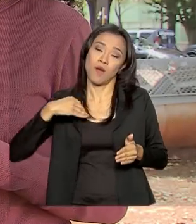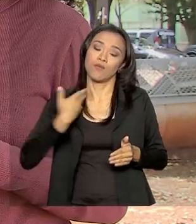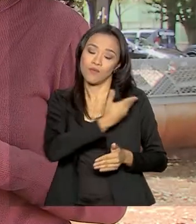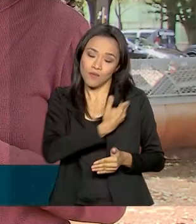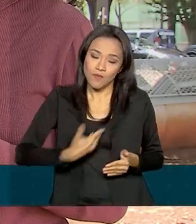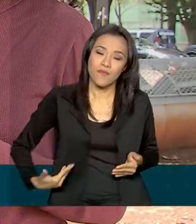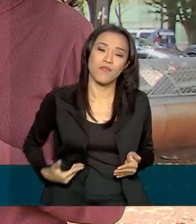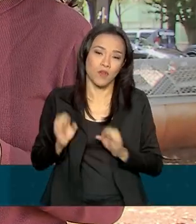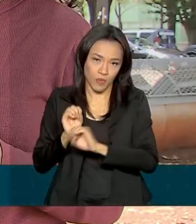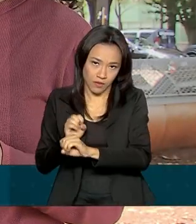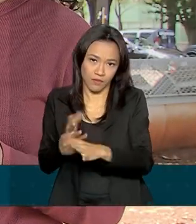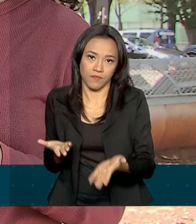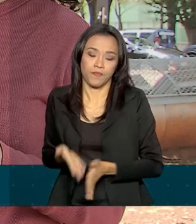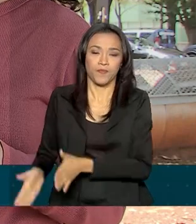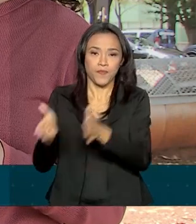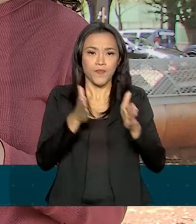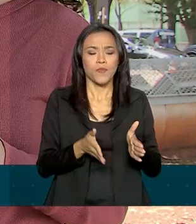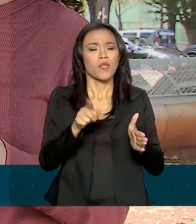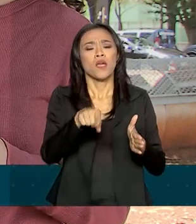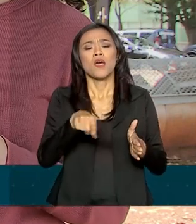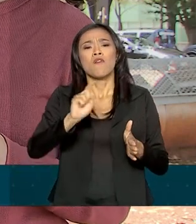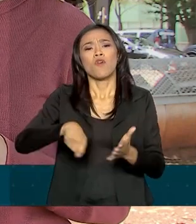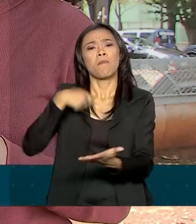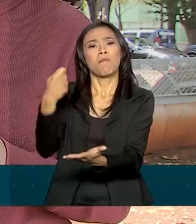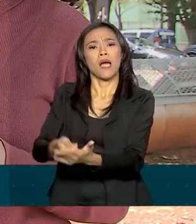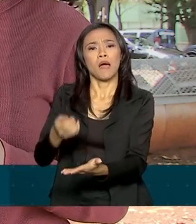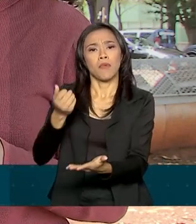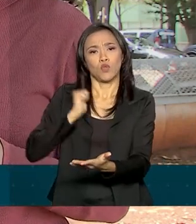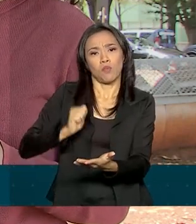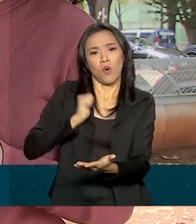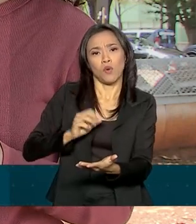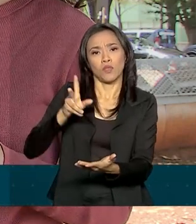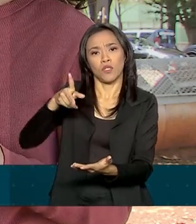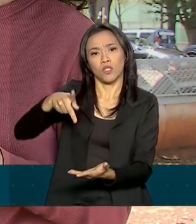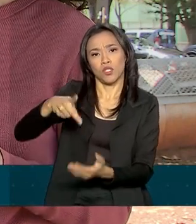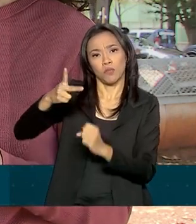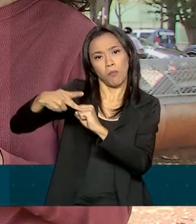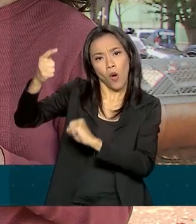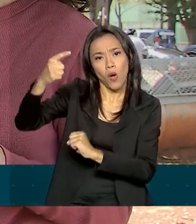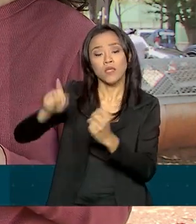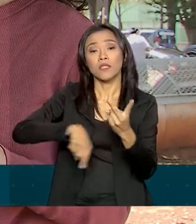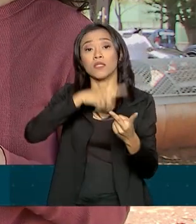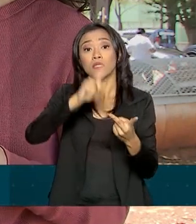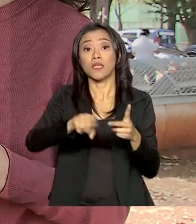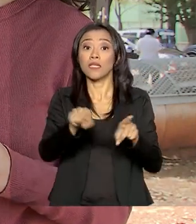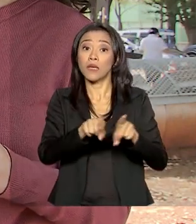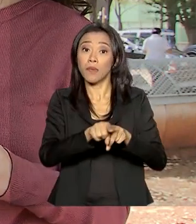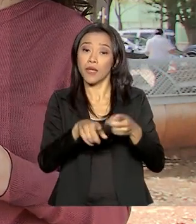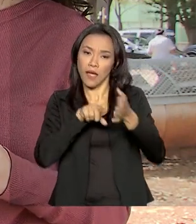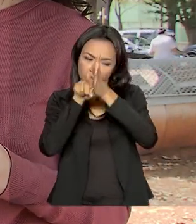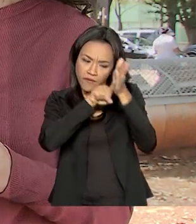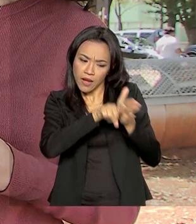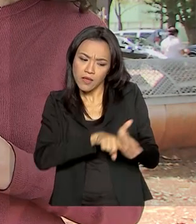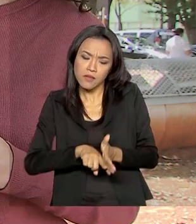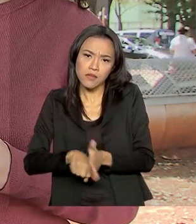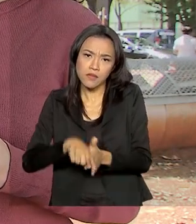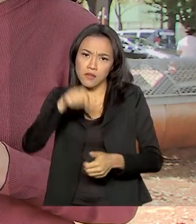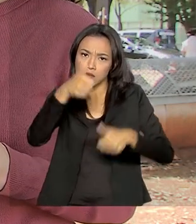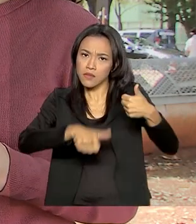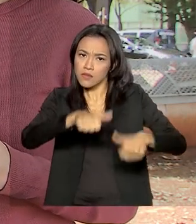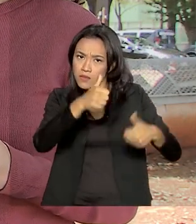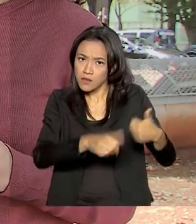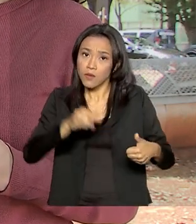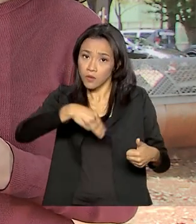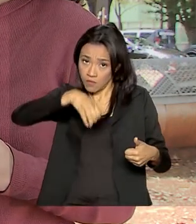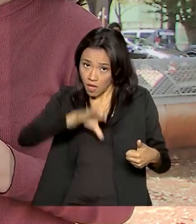dos recursos foi para o pagamento de bolsas de pós-graduação e para a realização de exames da educação básica. Uma outra